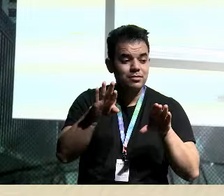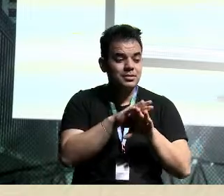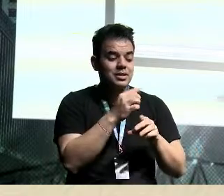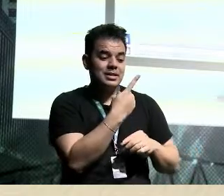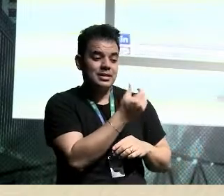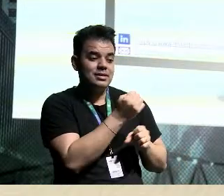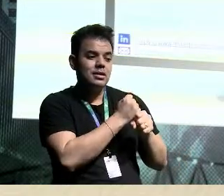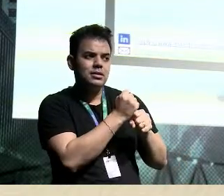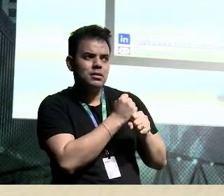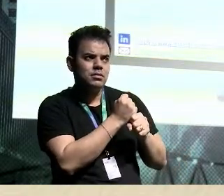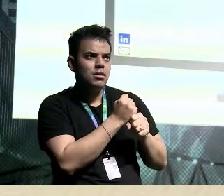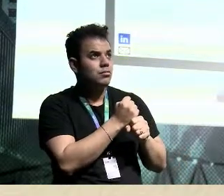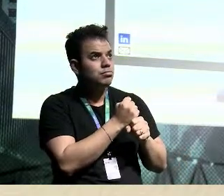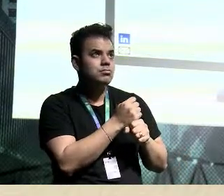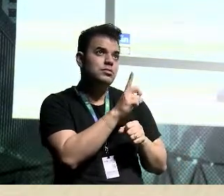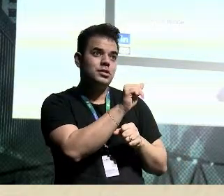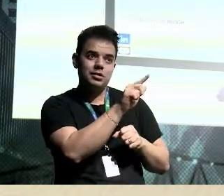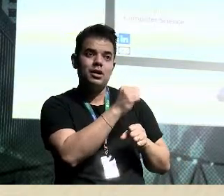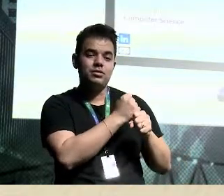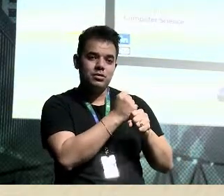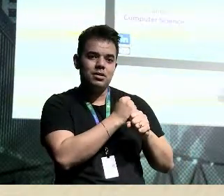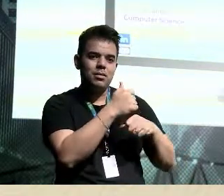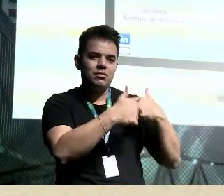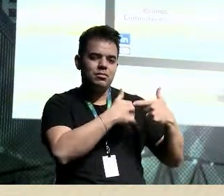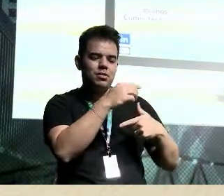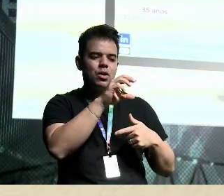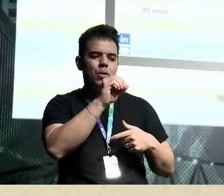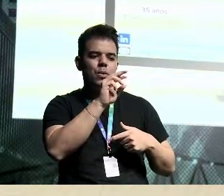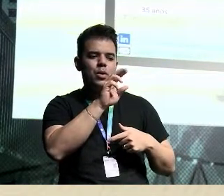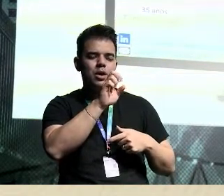Oracle, aliás, 17 recém-completos na Oracle do Brasil.